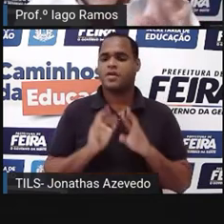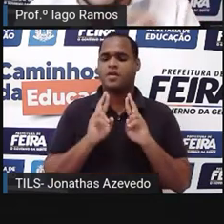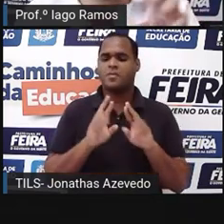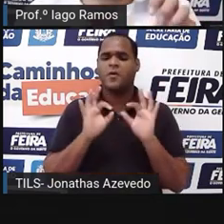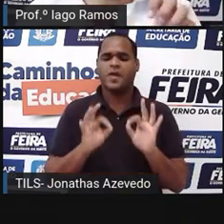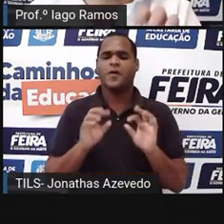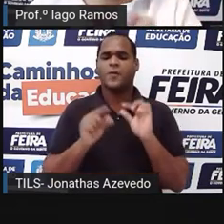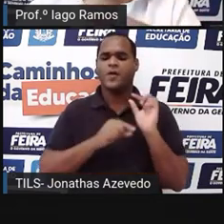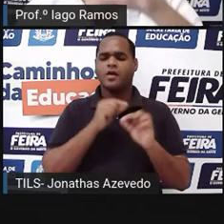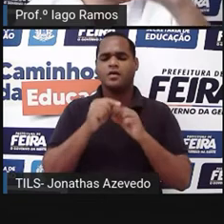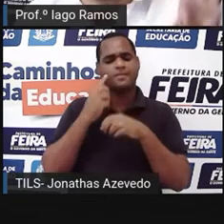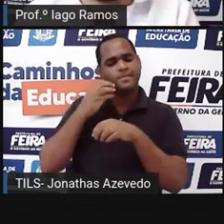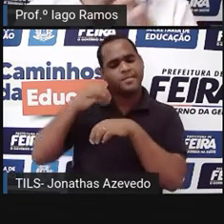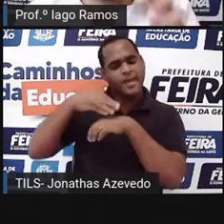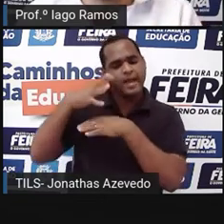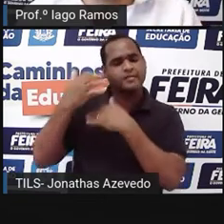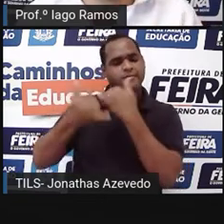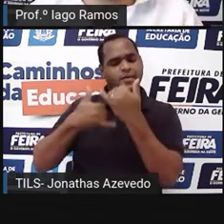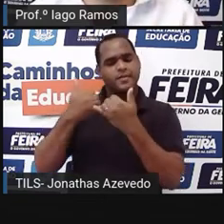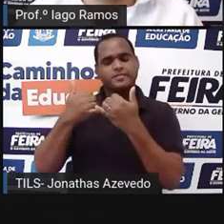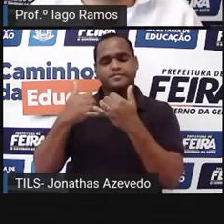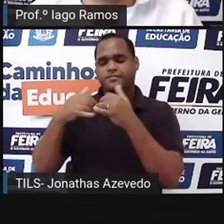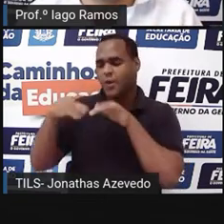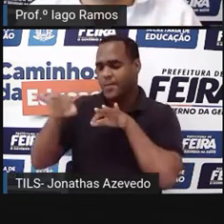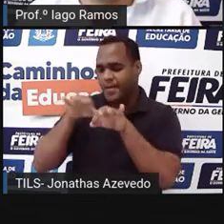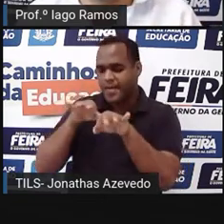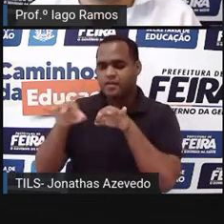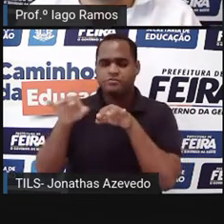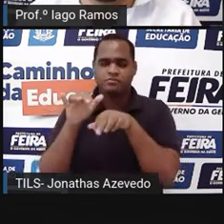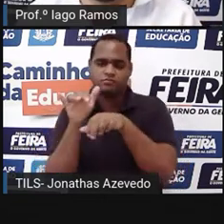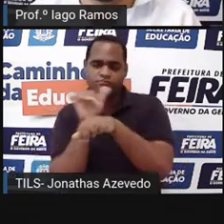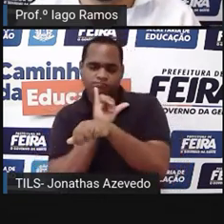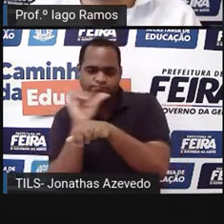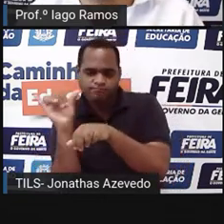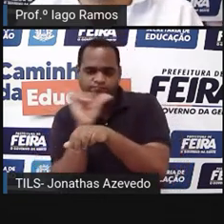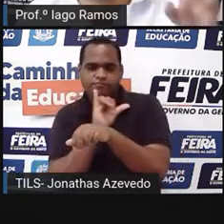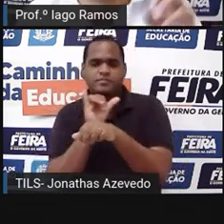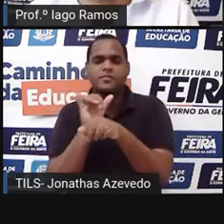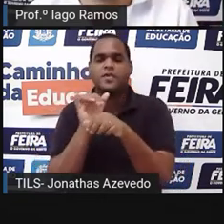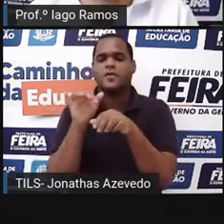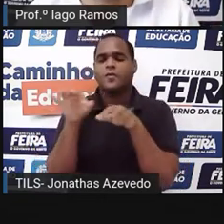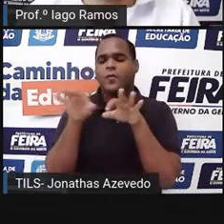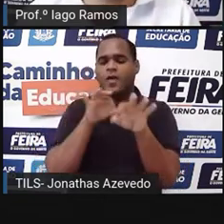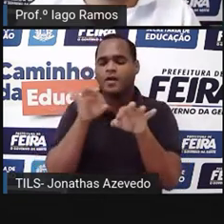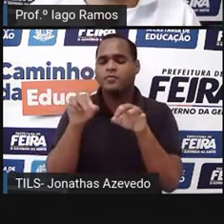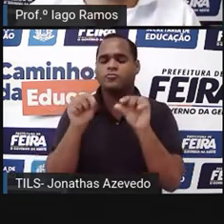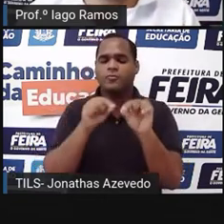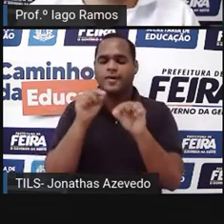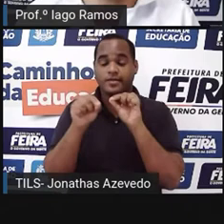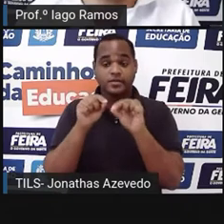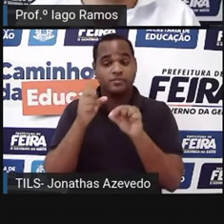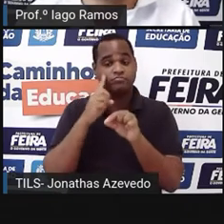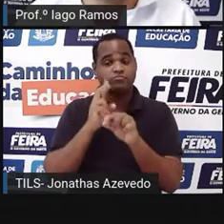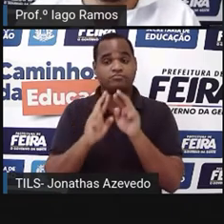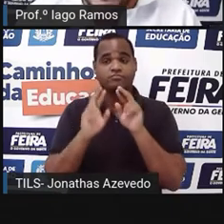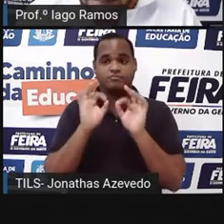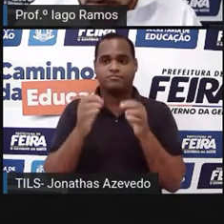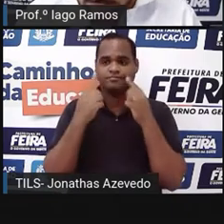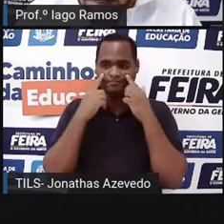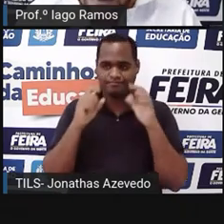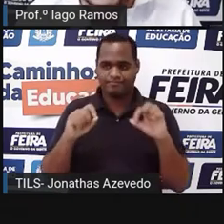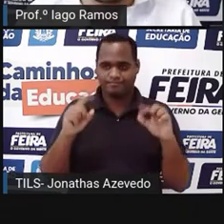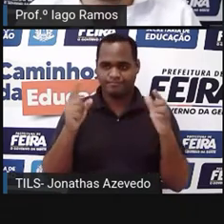reajustar ali, fazer um reposicionamento dos quadrados e encontrar um retângulo, o resultado foi esse aqui, que vai aparecer